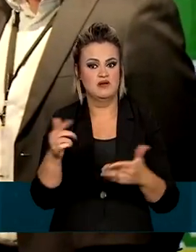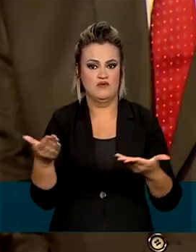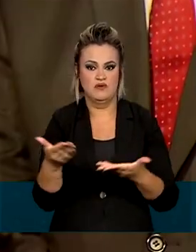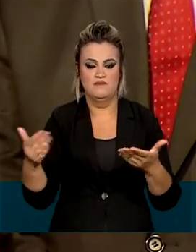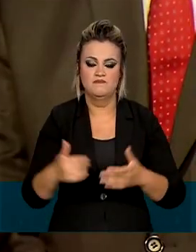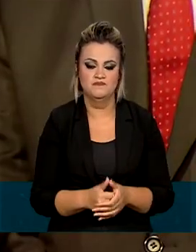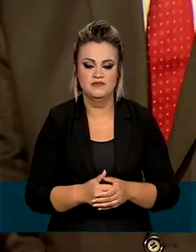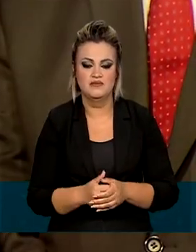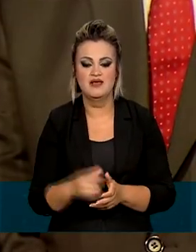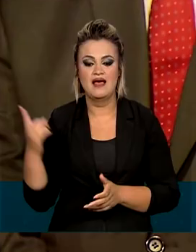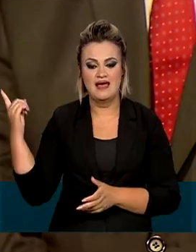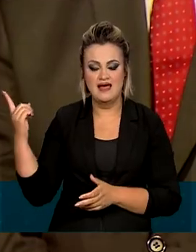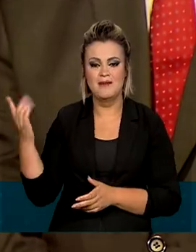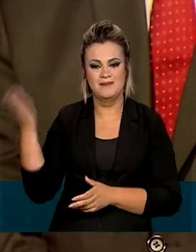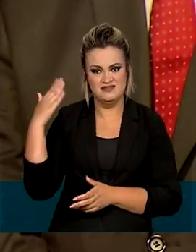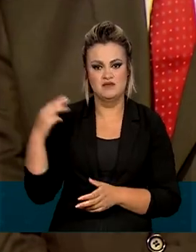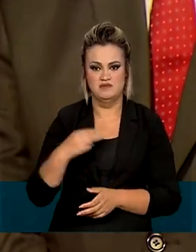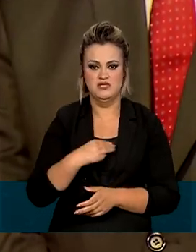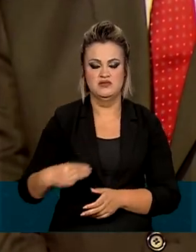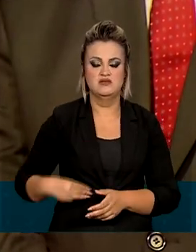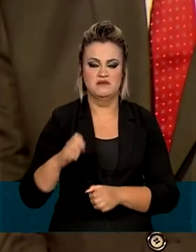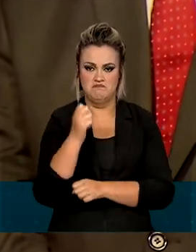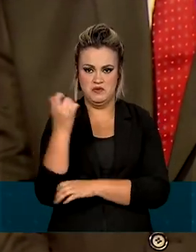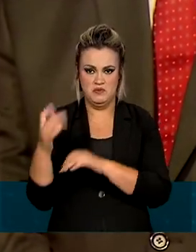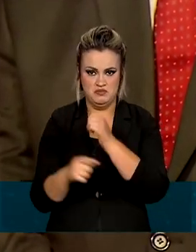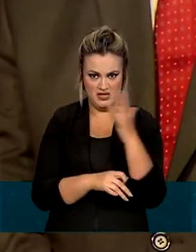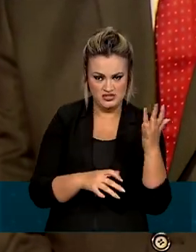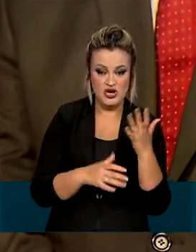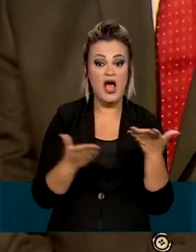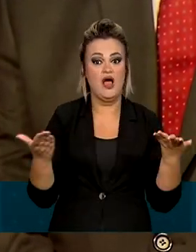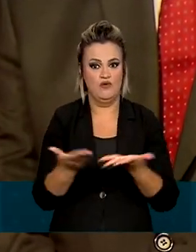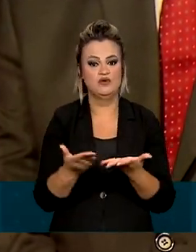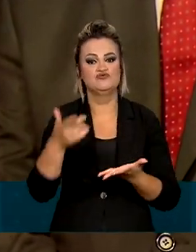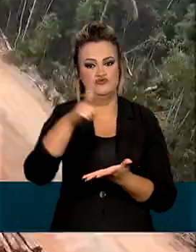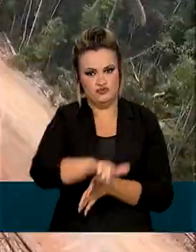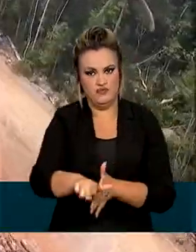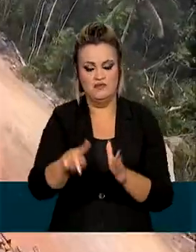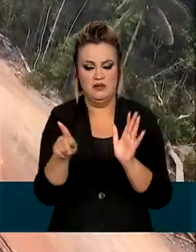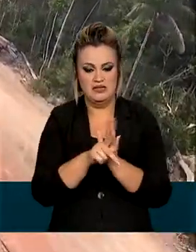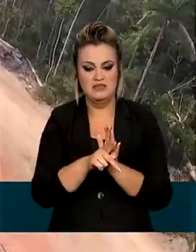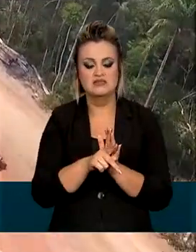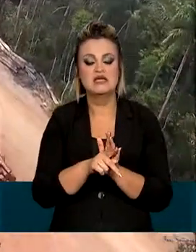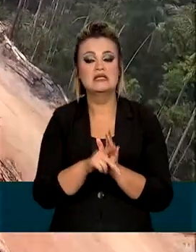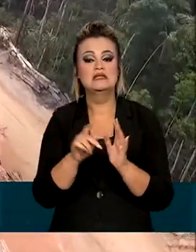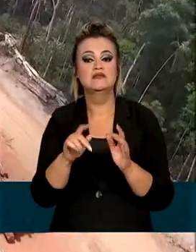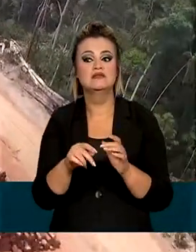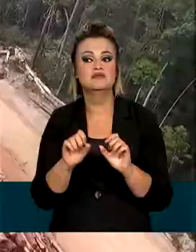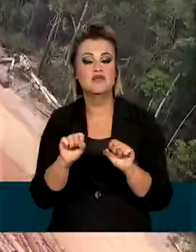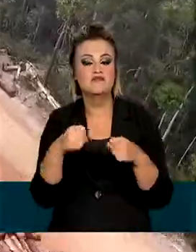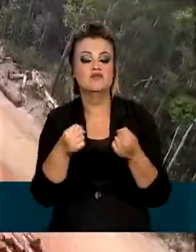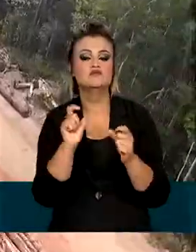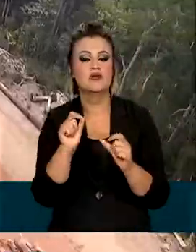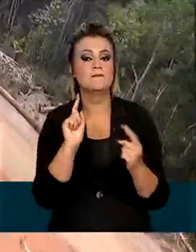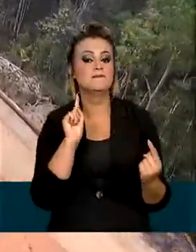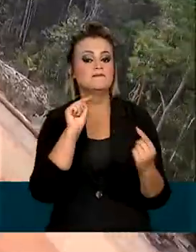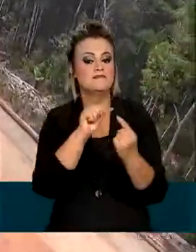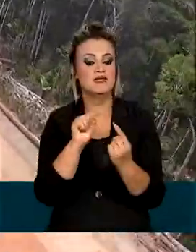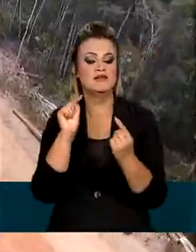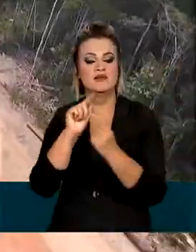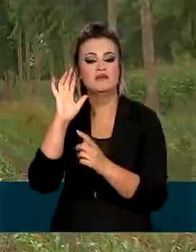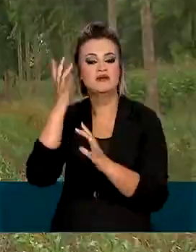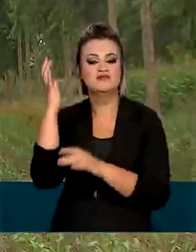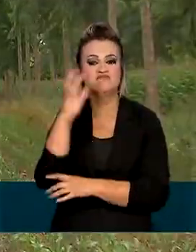semana. A ex-ministra do meio ambiente, Marina Silva, que faz parte do grupo, defendeu o cumprimento de metas para a redução do